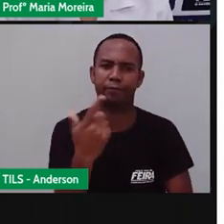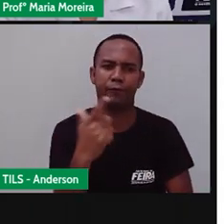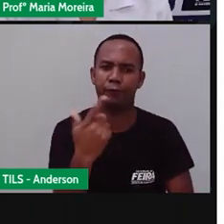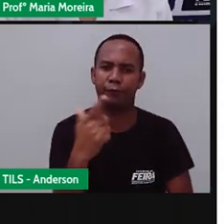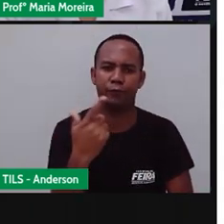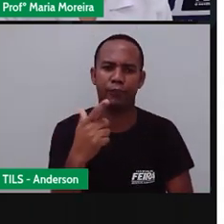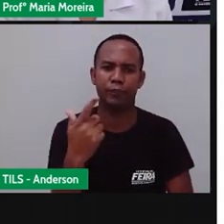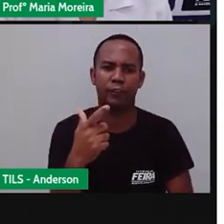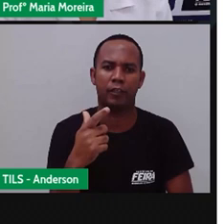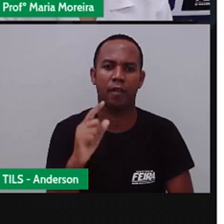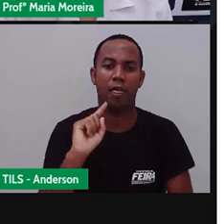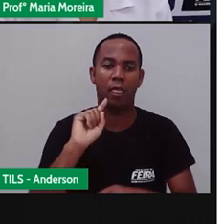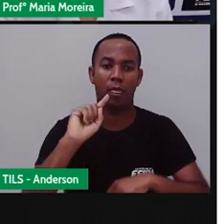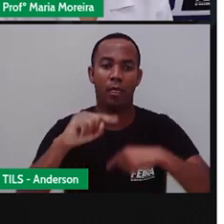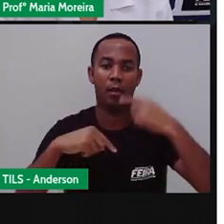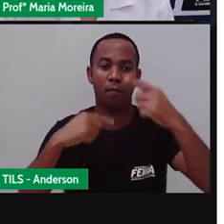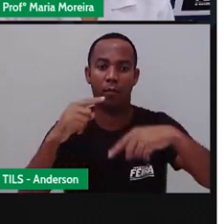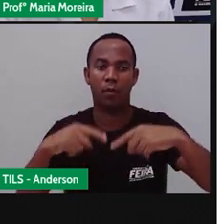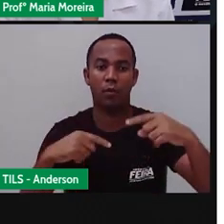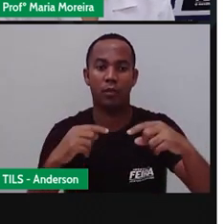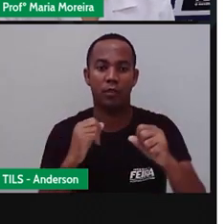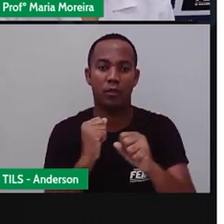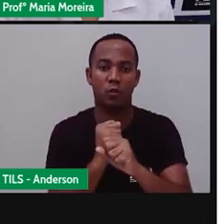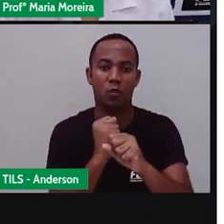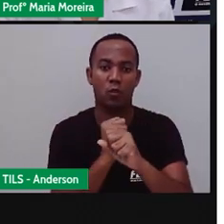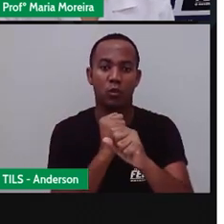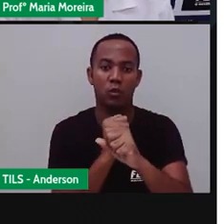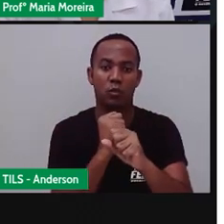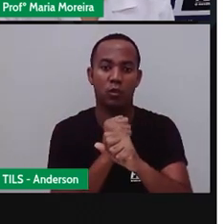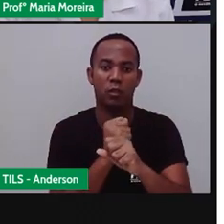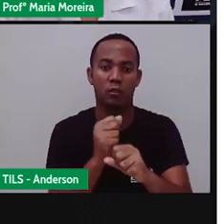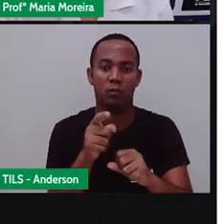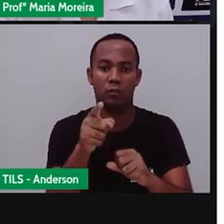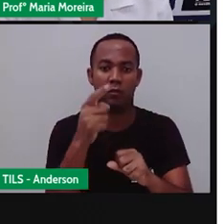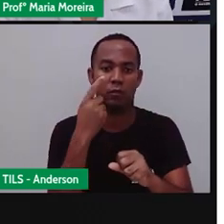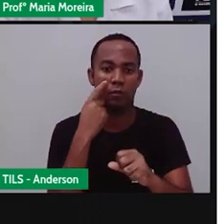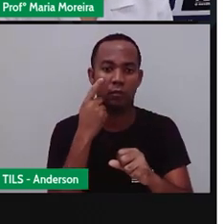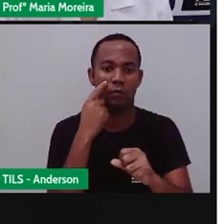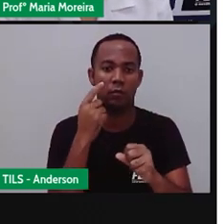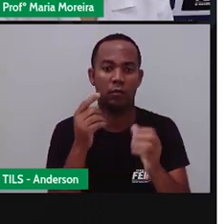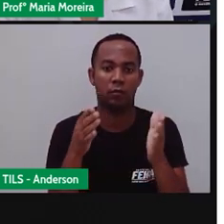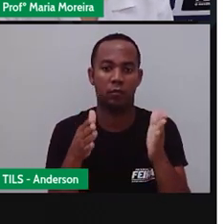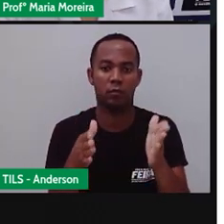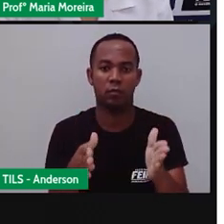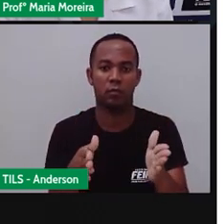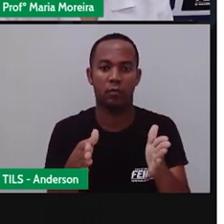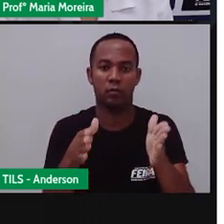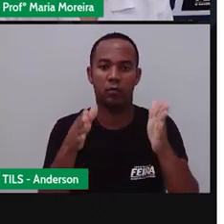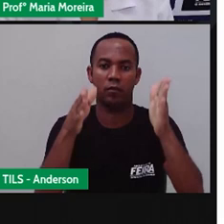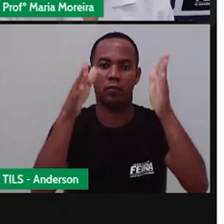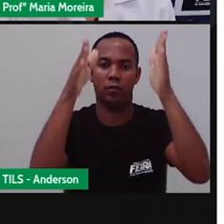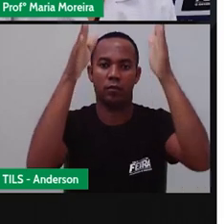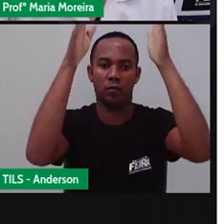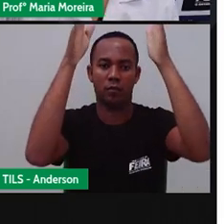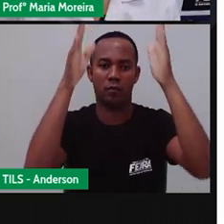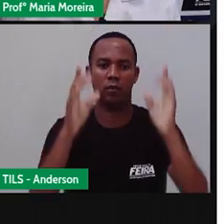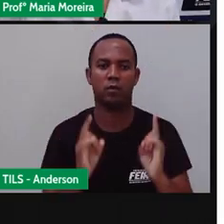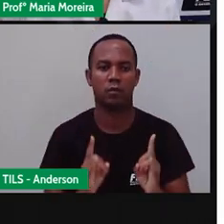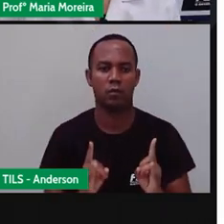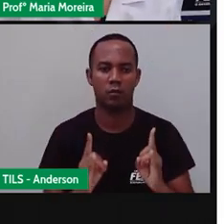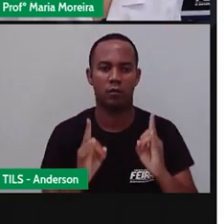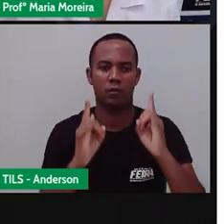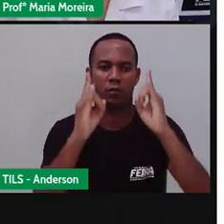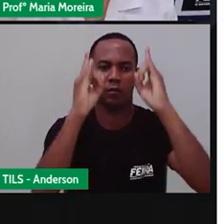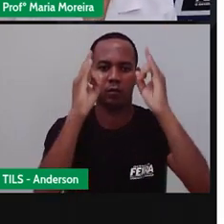torre, ela foi construída depois. Então, aqui nesse espaço existia uma outra coisa. Então, por isso, a